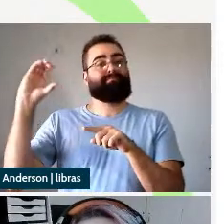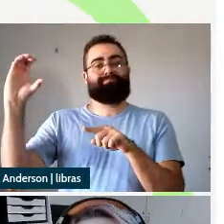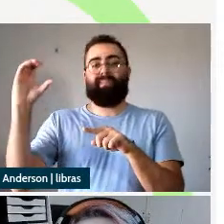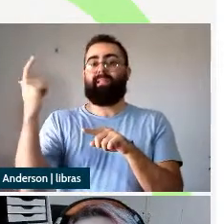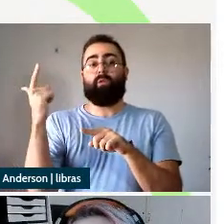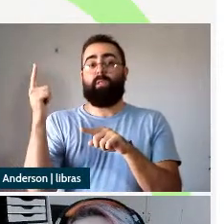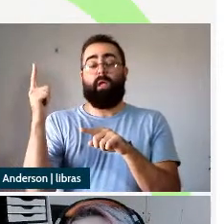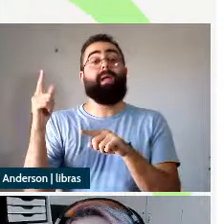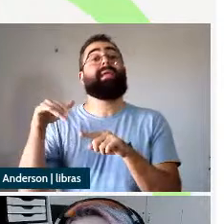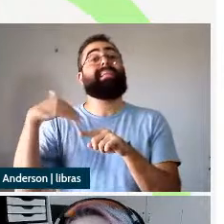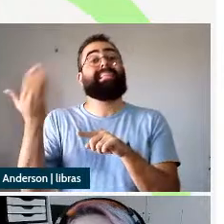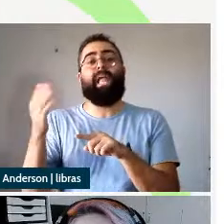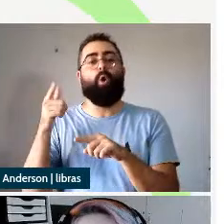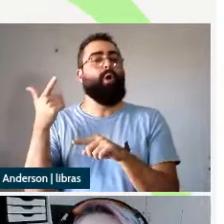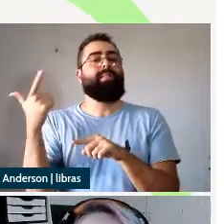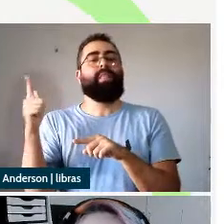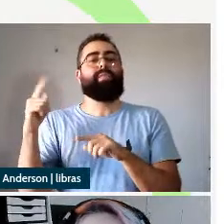fase